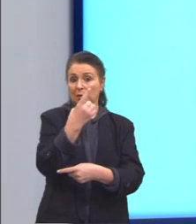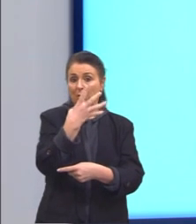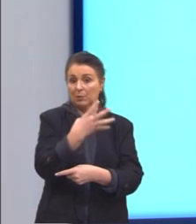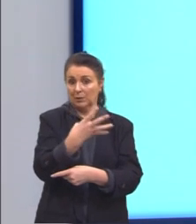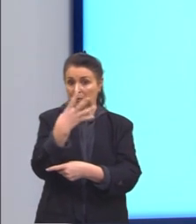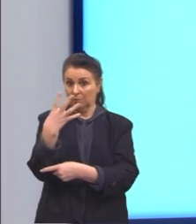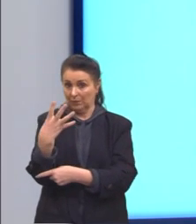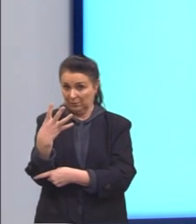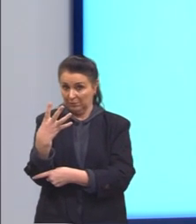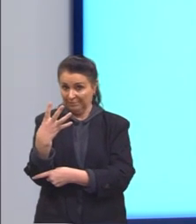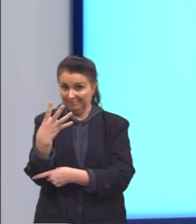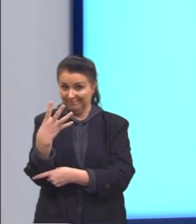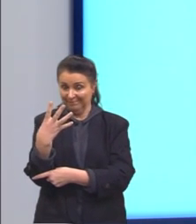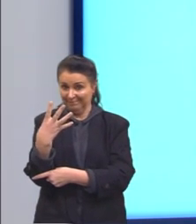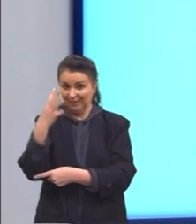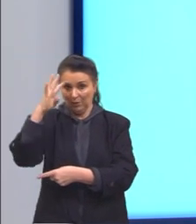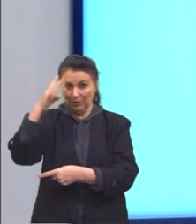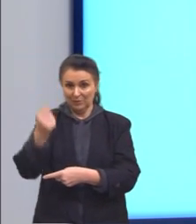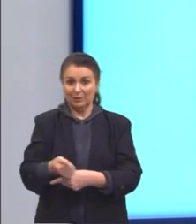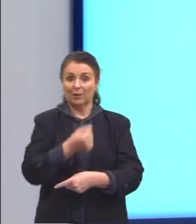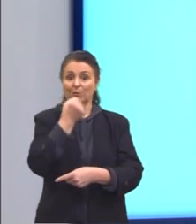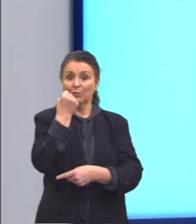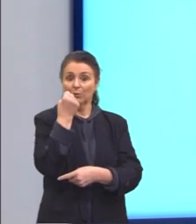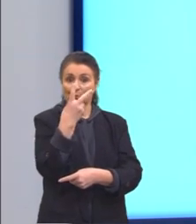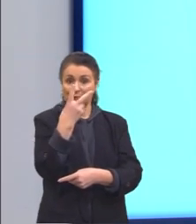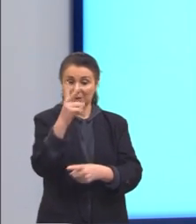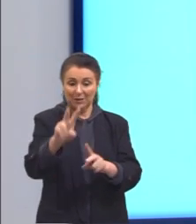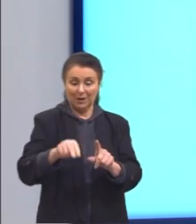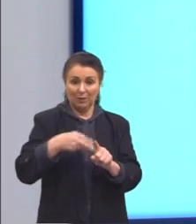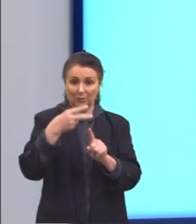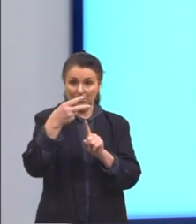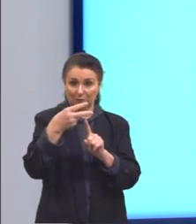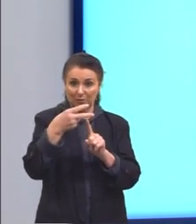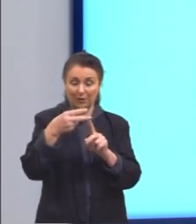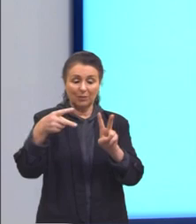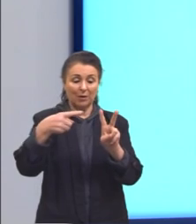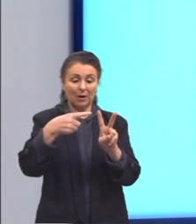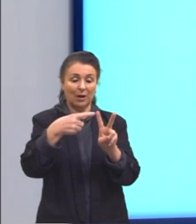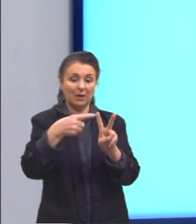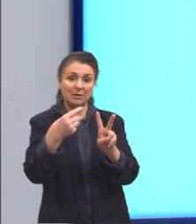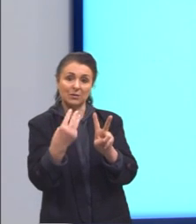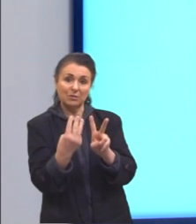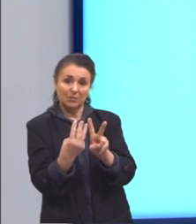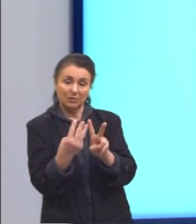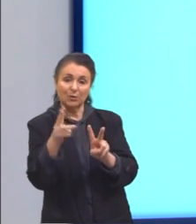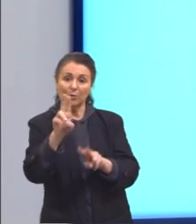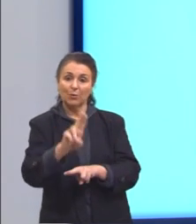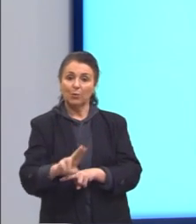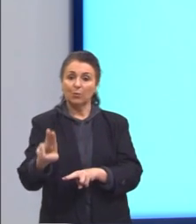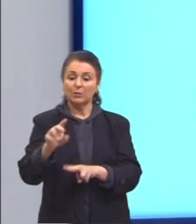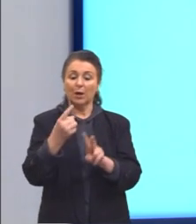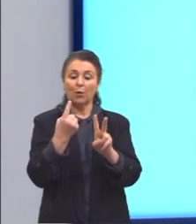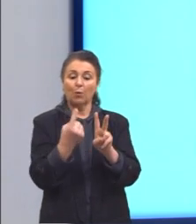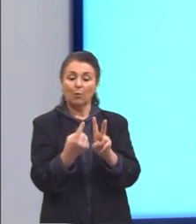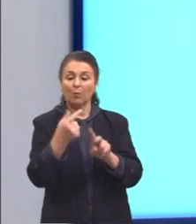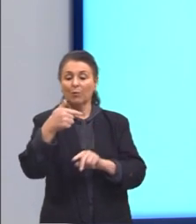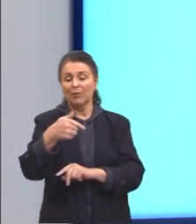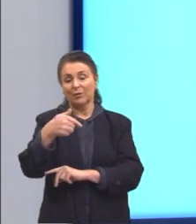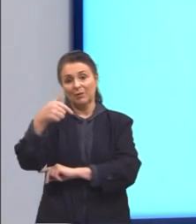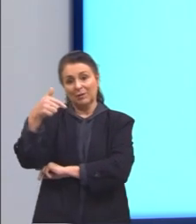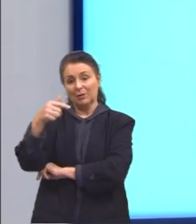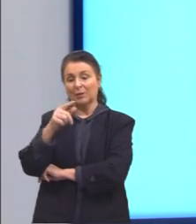que seria o resultado de 12 ao quadrado e a raiz de 3 nós vamos utilizar 1,7.